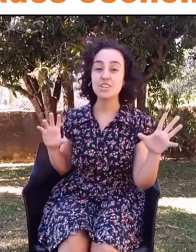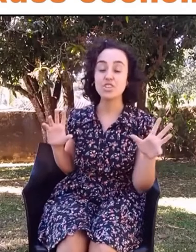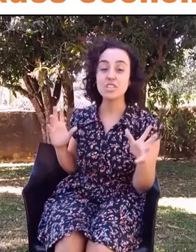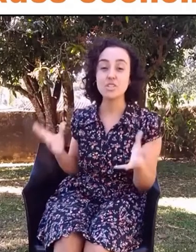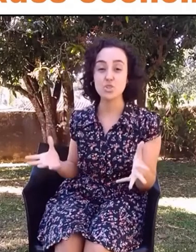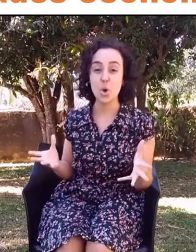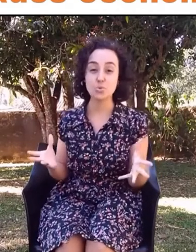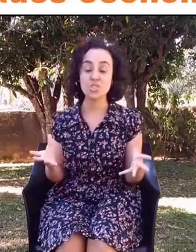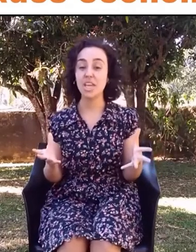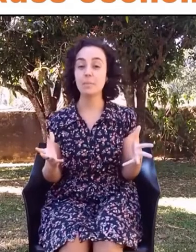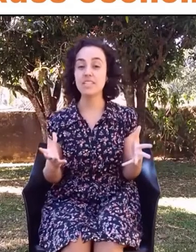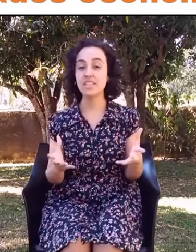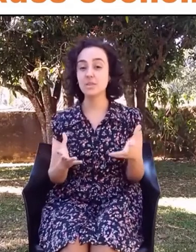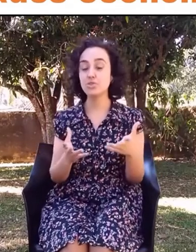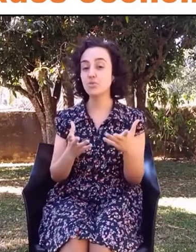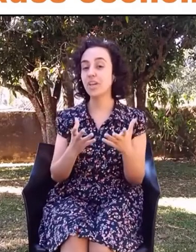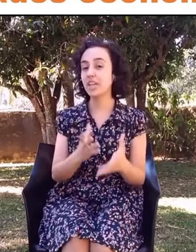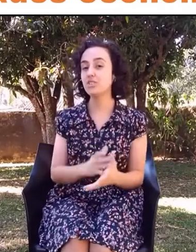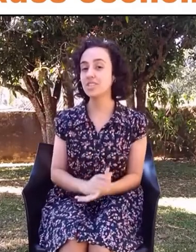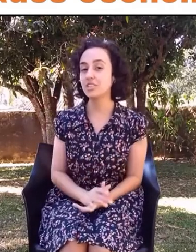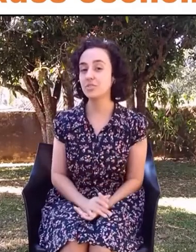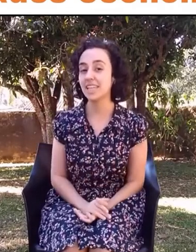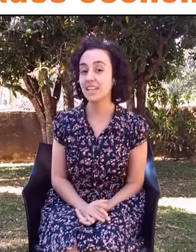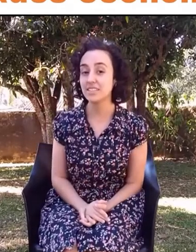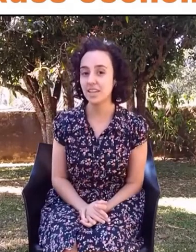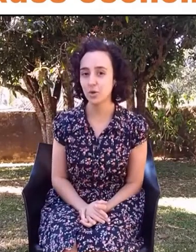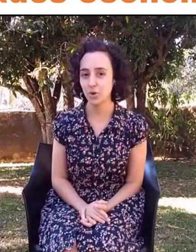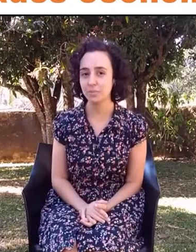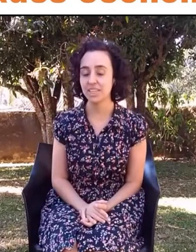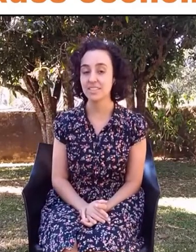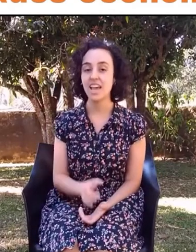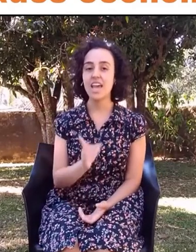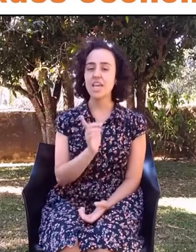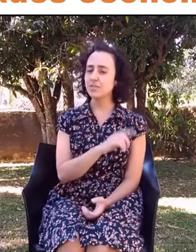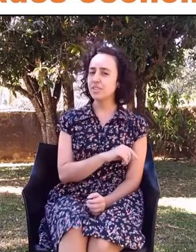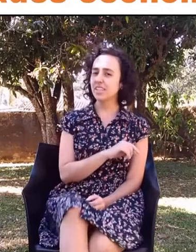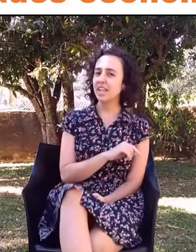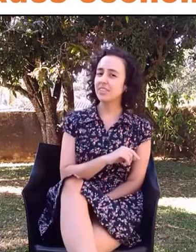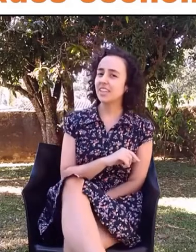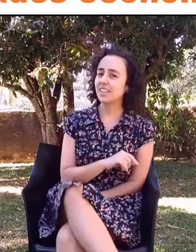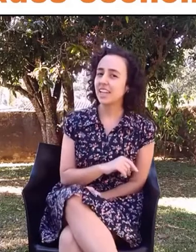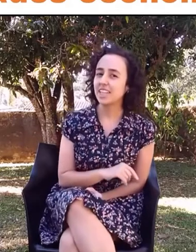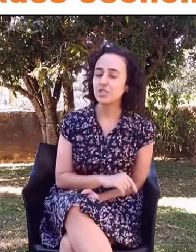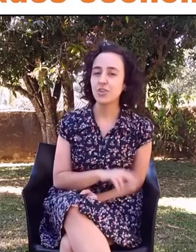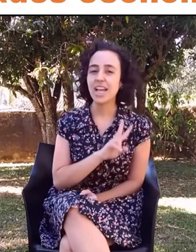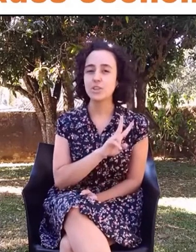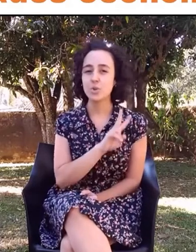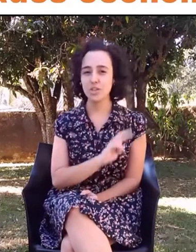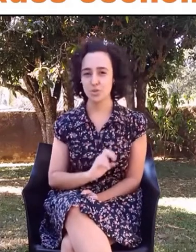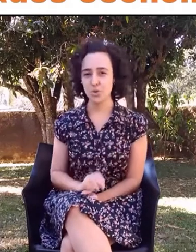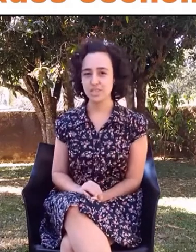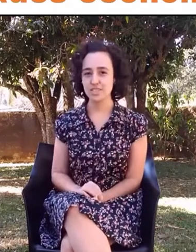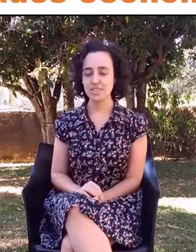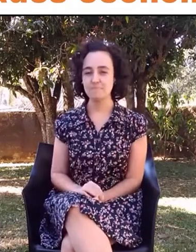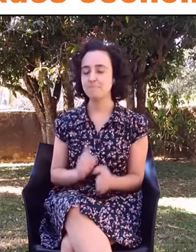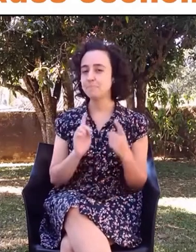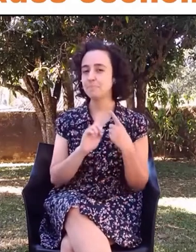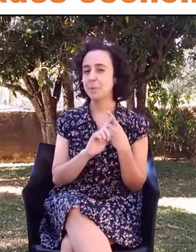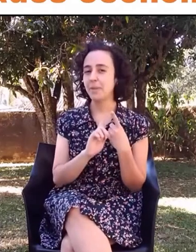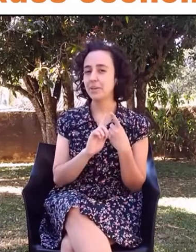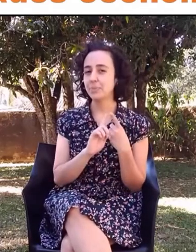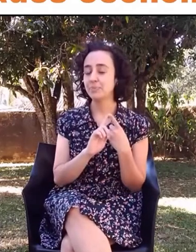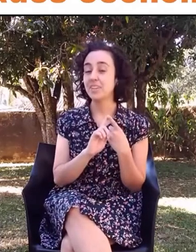imagens e sons que representam diferentes atividades econômicas. E você deve tentar identificar duas coisas.